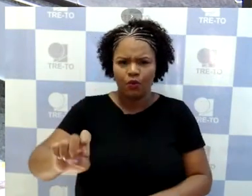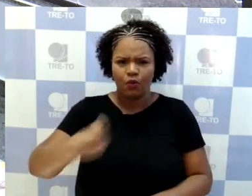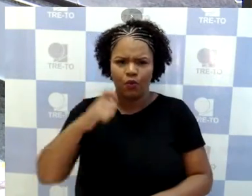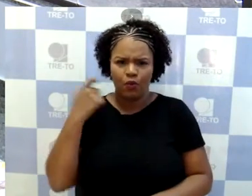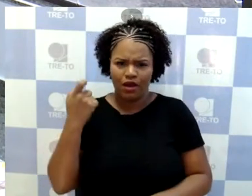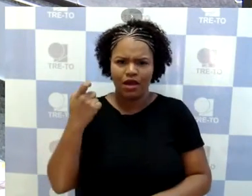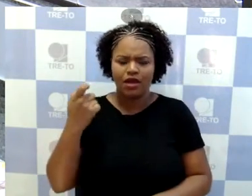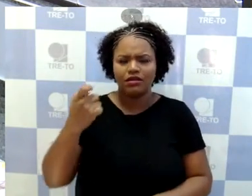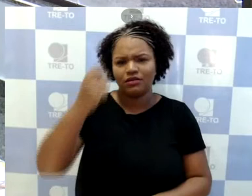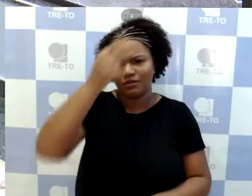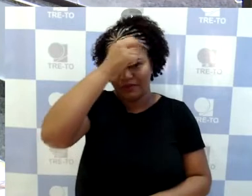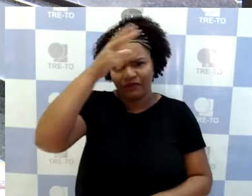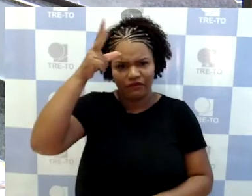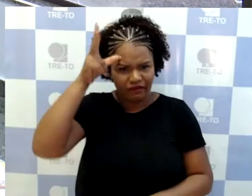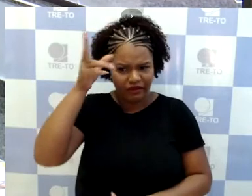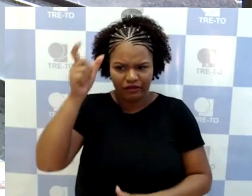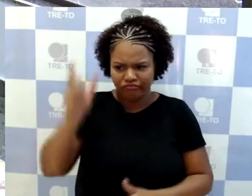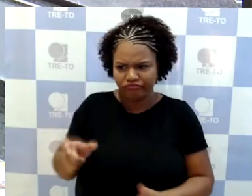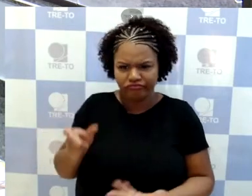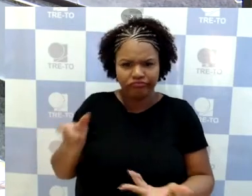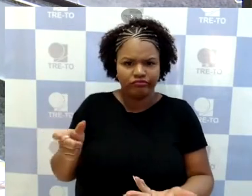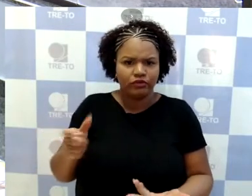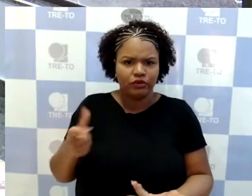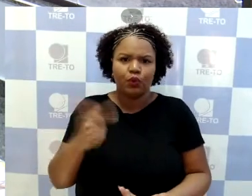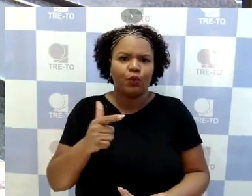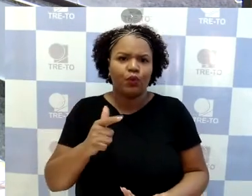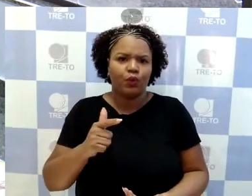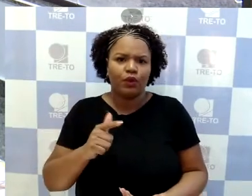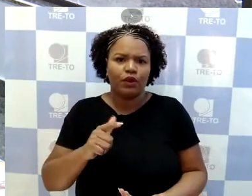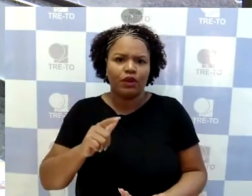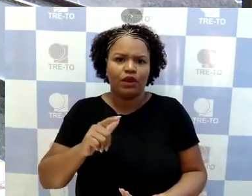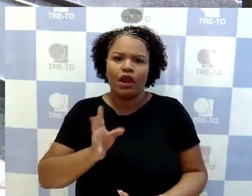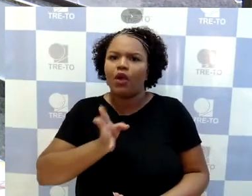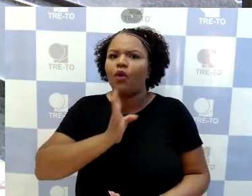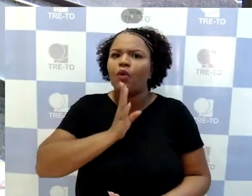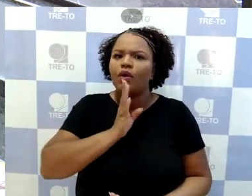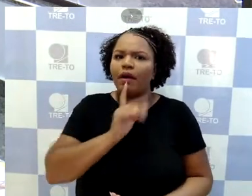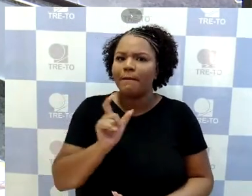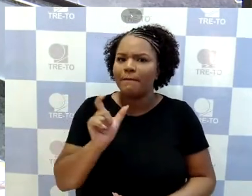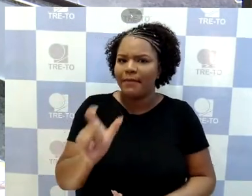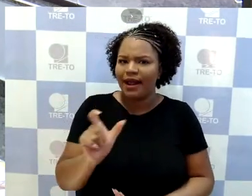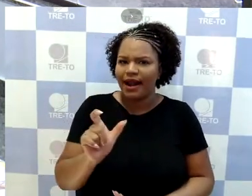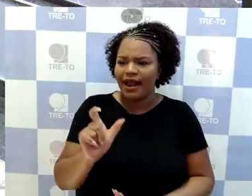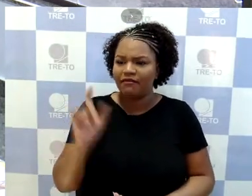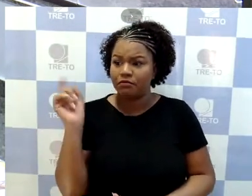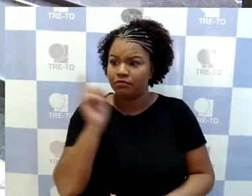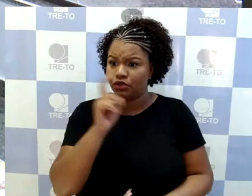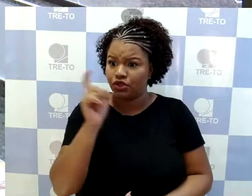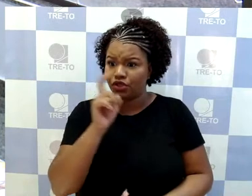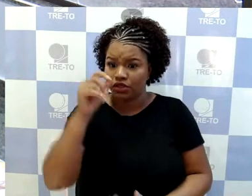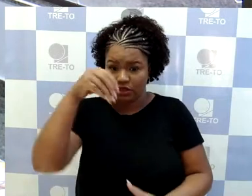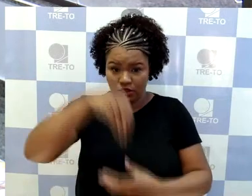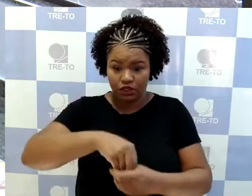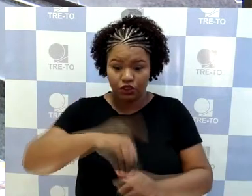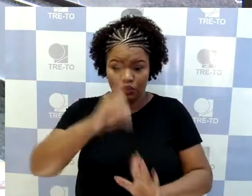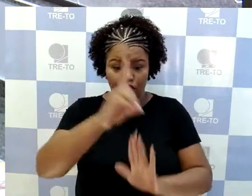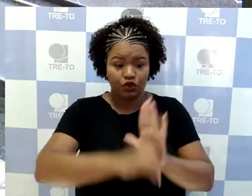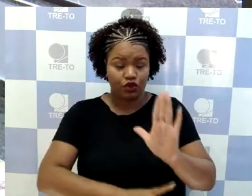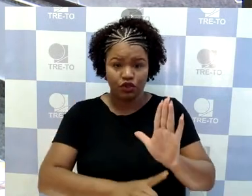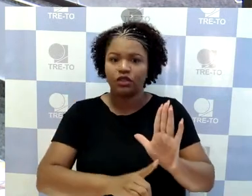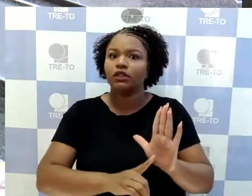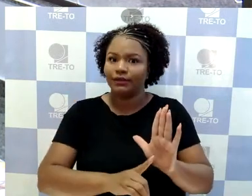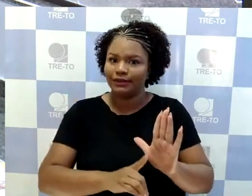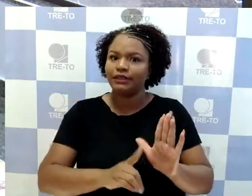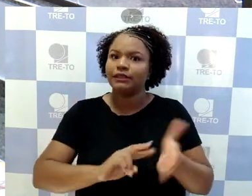recorrente, que ele não tenha conhecimento do que a palavra fraudada, dentro do direito, ela quer dizer. Então,